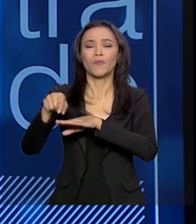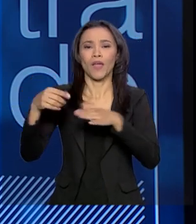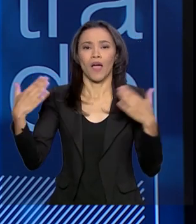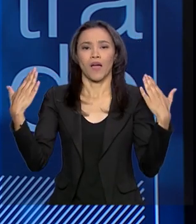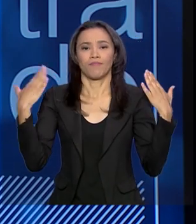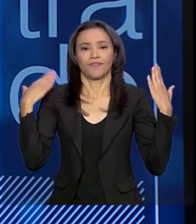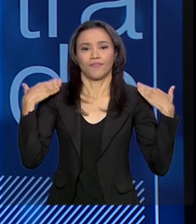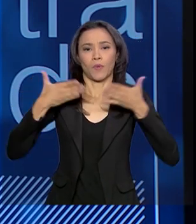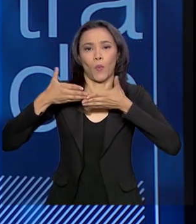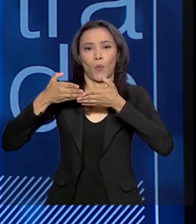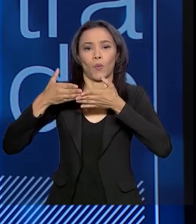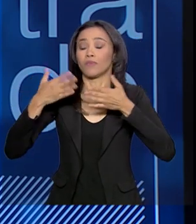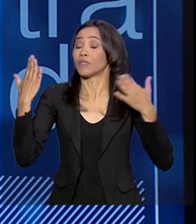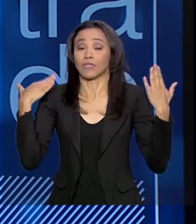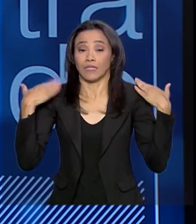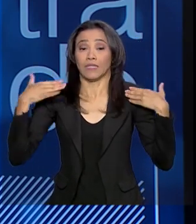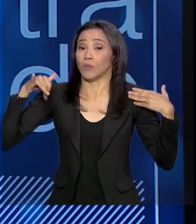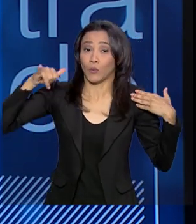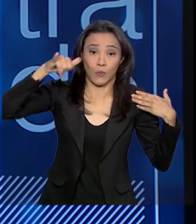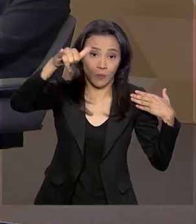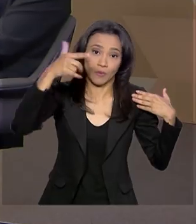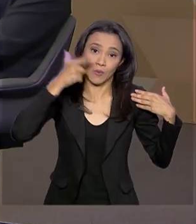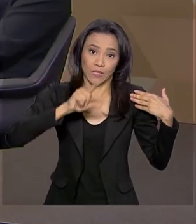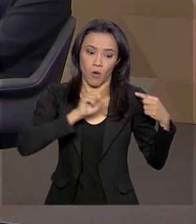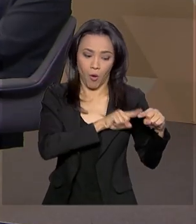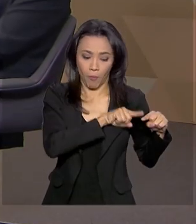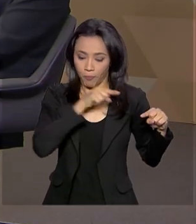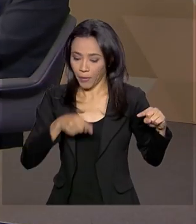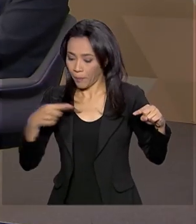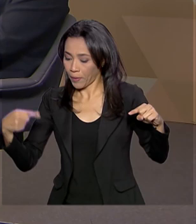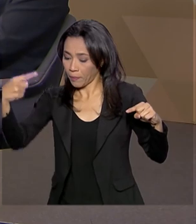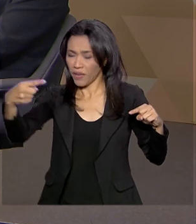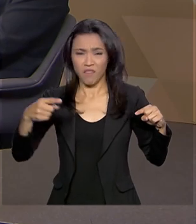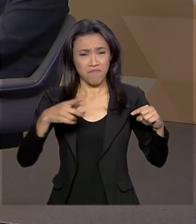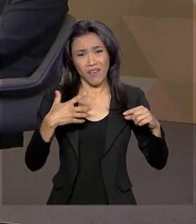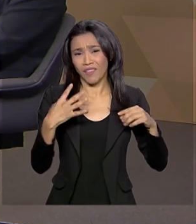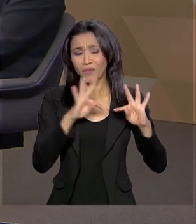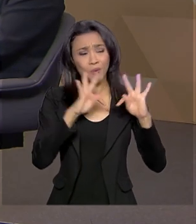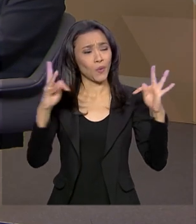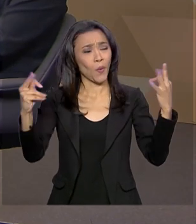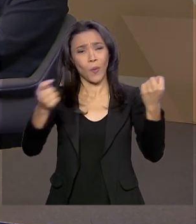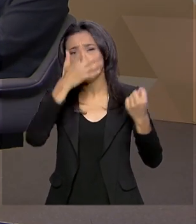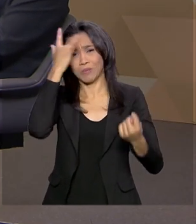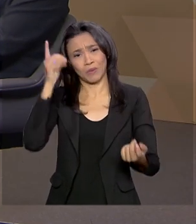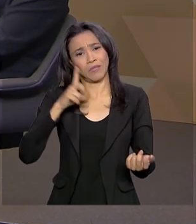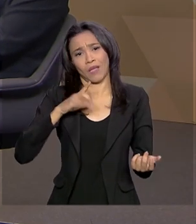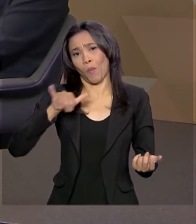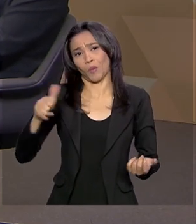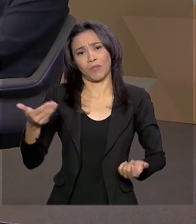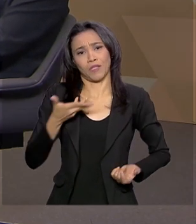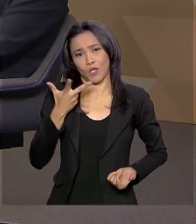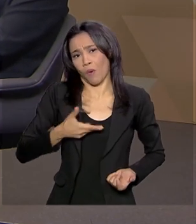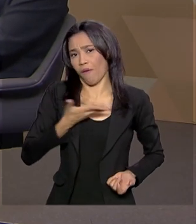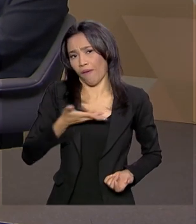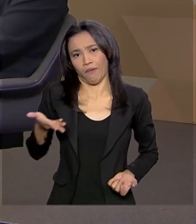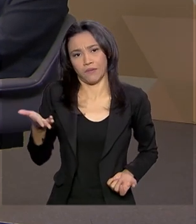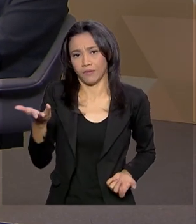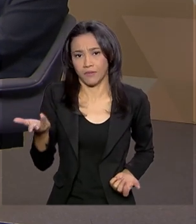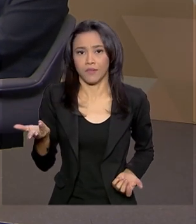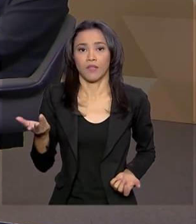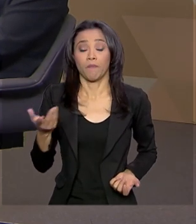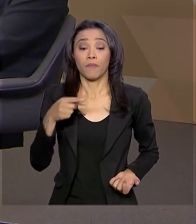mundo tem essa... Disciplina, foco? É, essa oportunidade. Agora, a gente, com o Ciência 10, alcançando